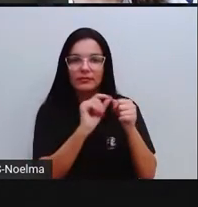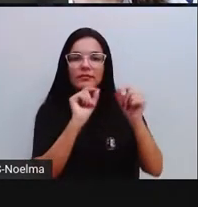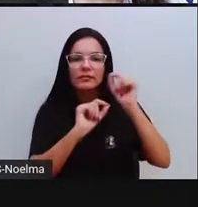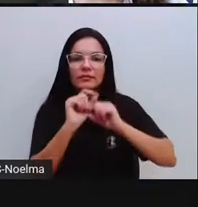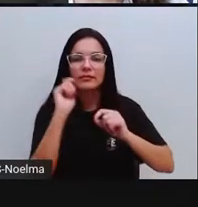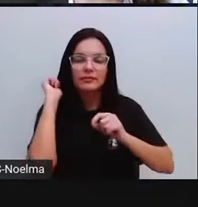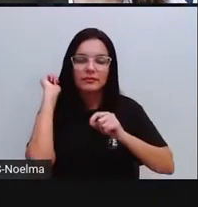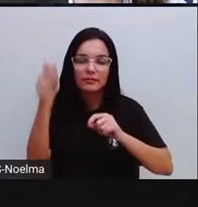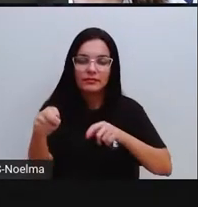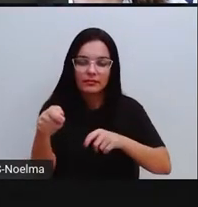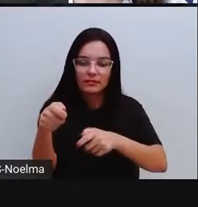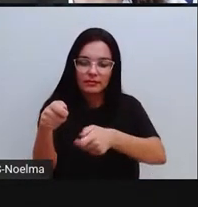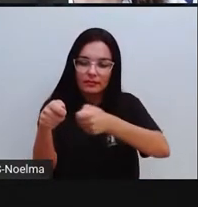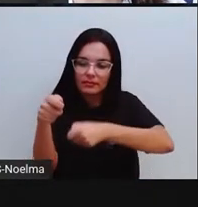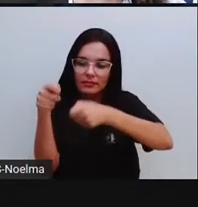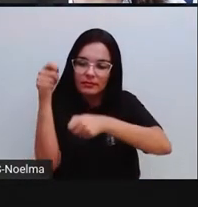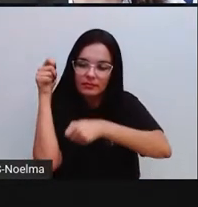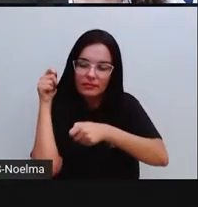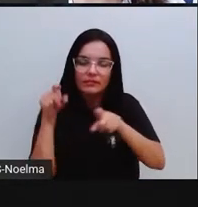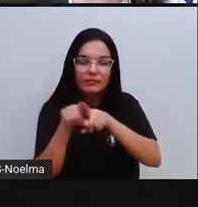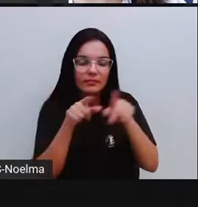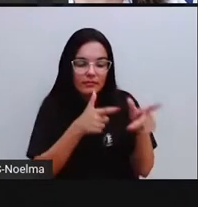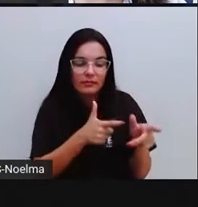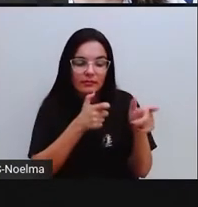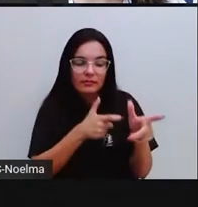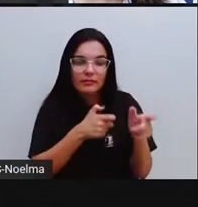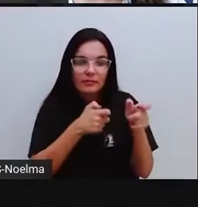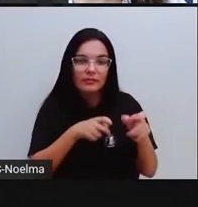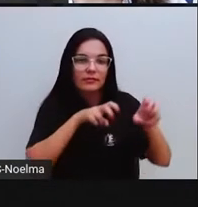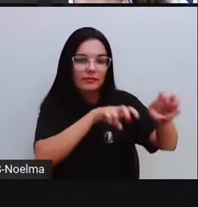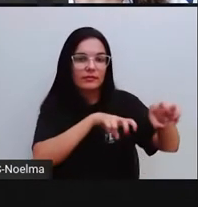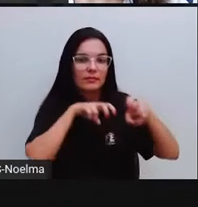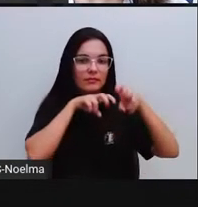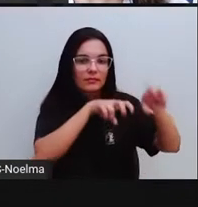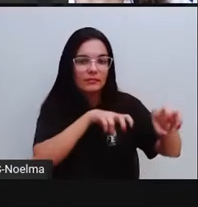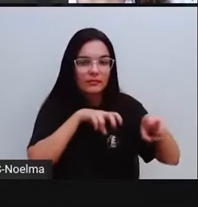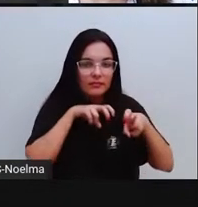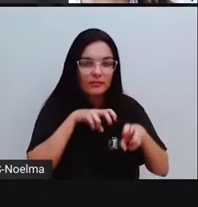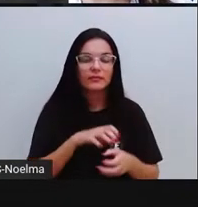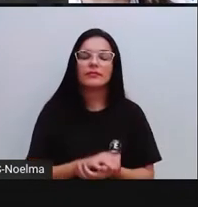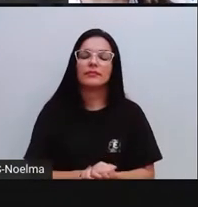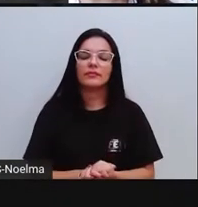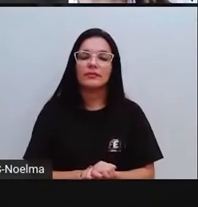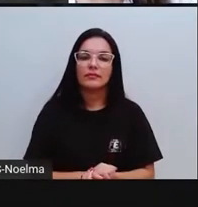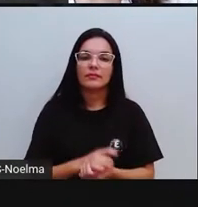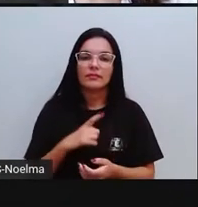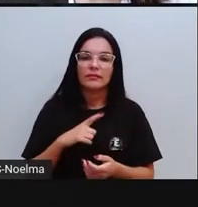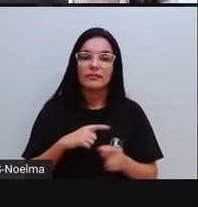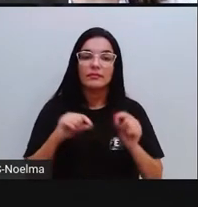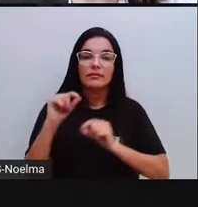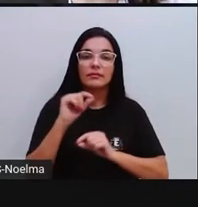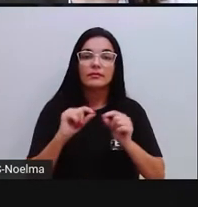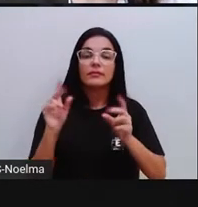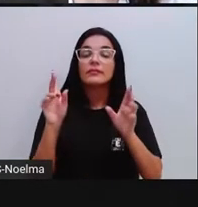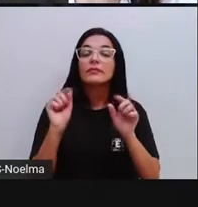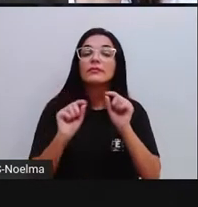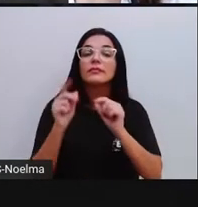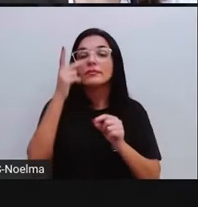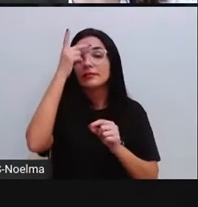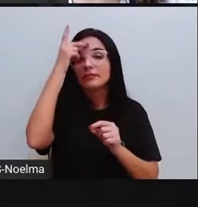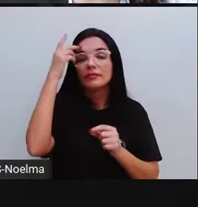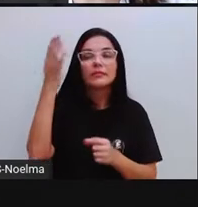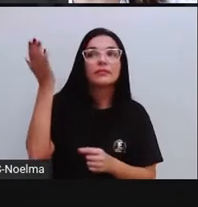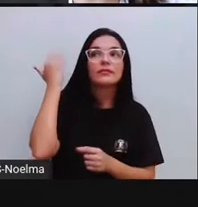caça, a colheita, a pesca, a agricultura. E a agricultura, ó, ela era realizada no